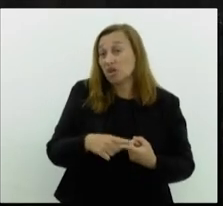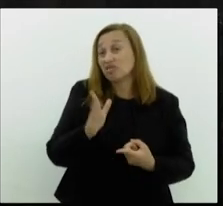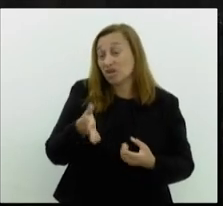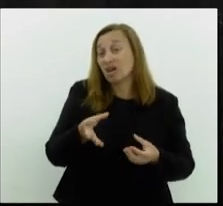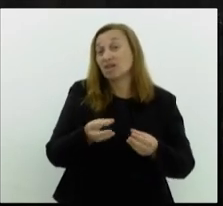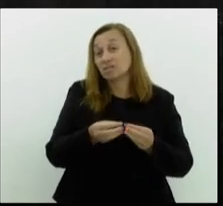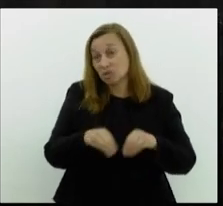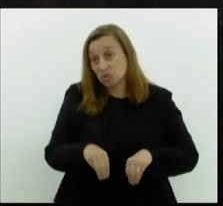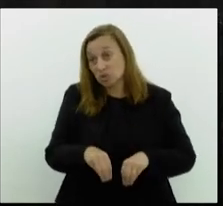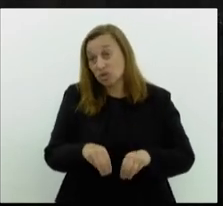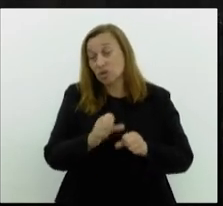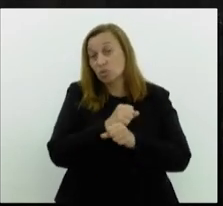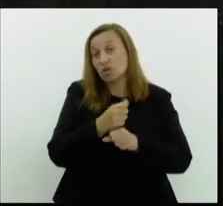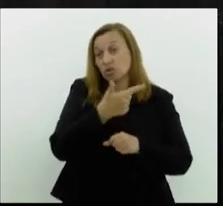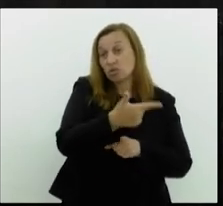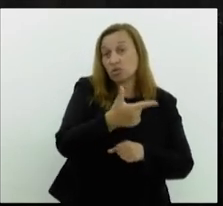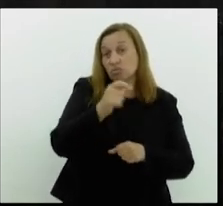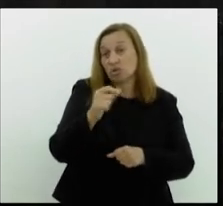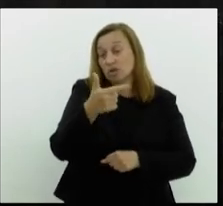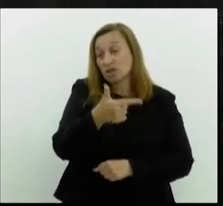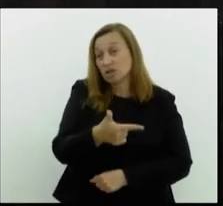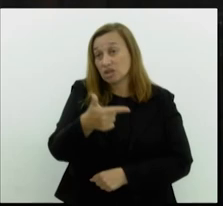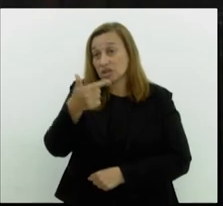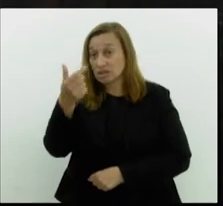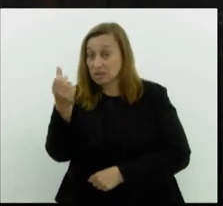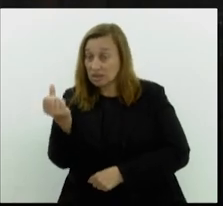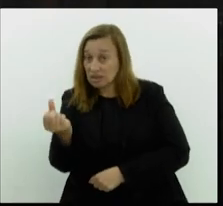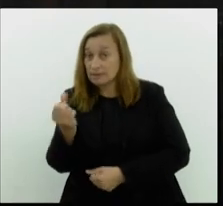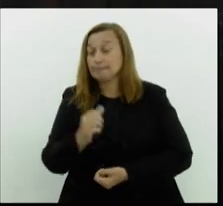em 2016.